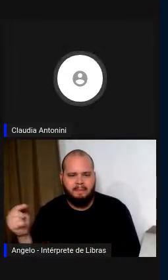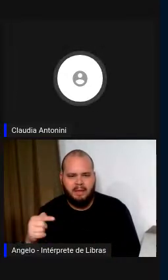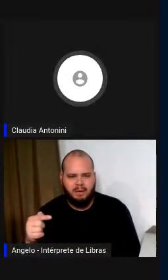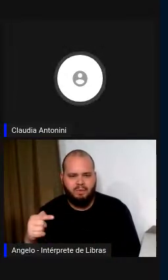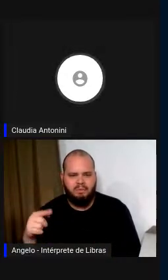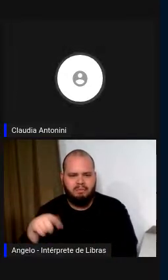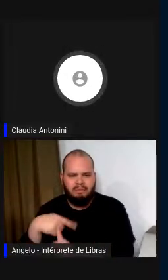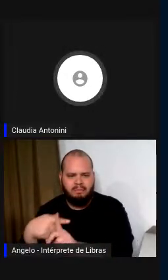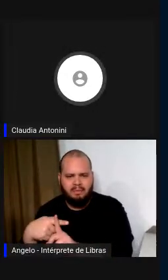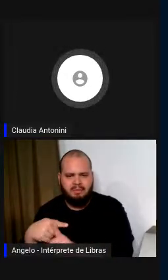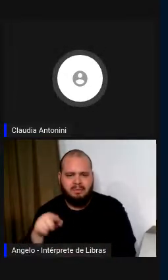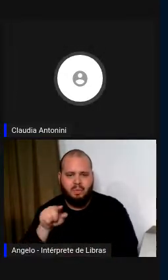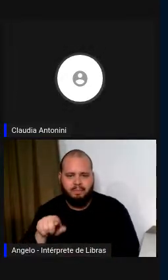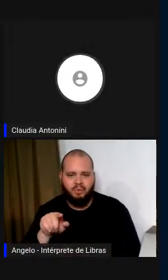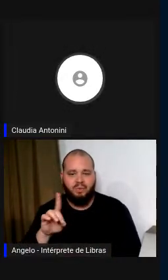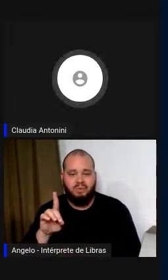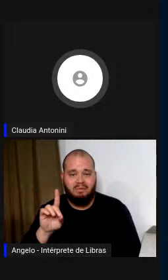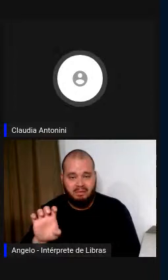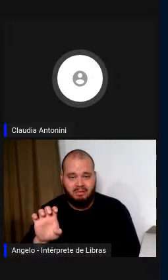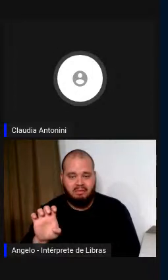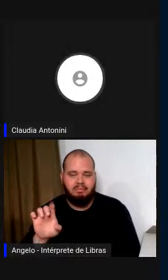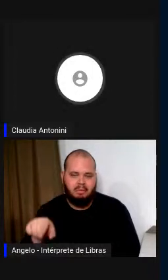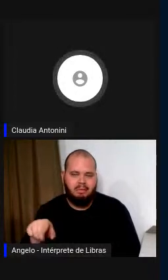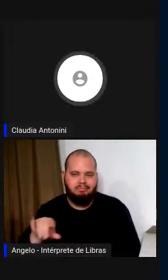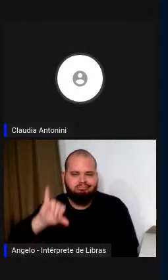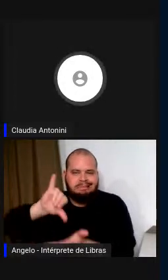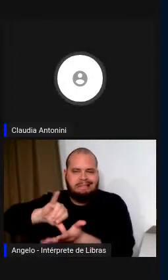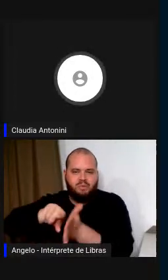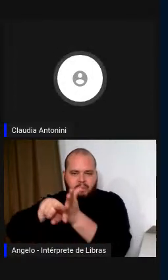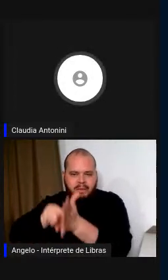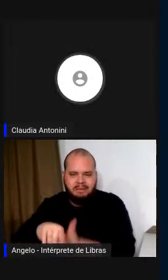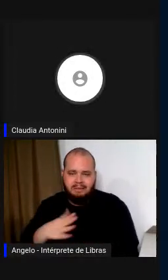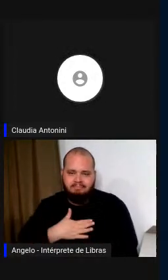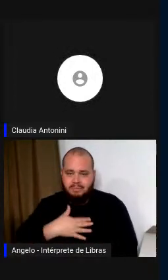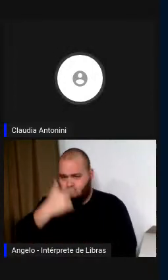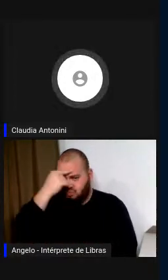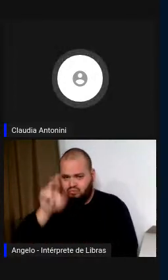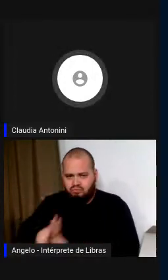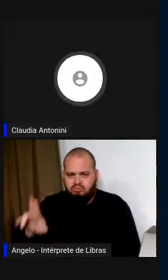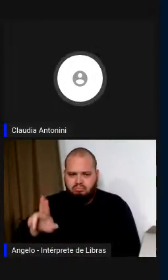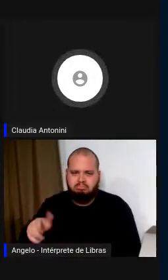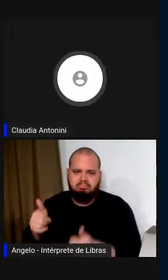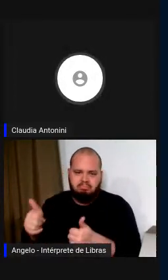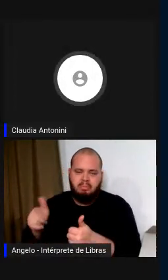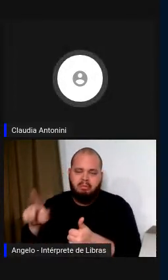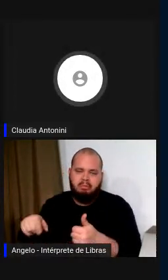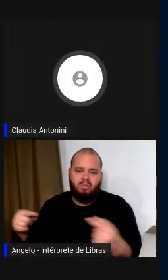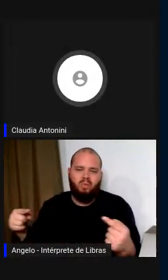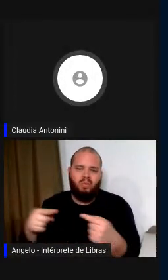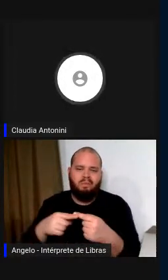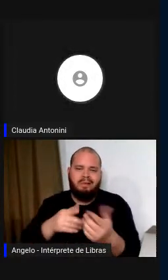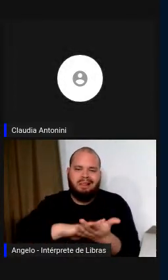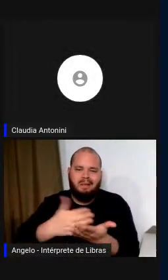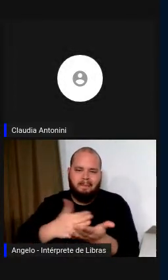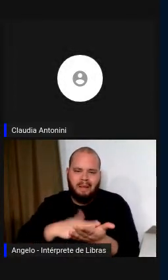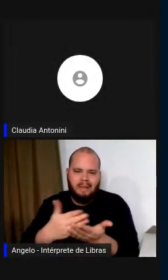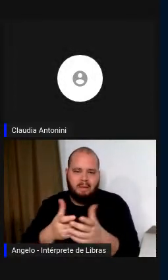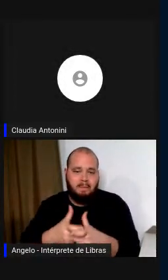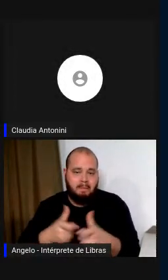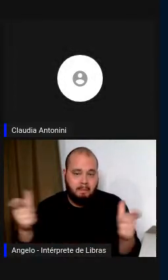que é o centro de pesquisa da minha universidade para esta interpretação aumentada,